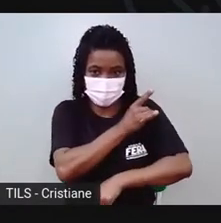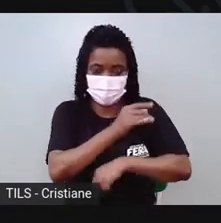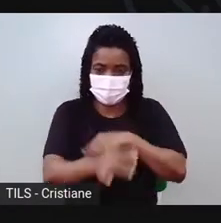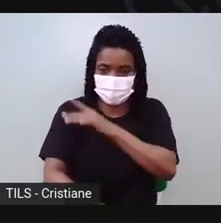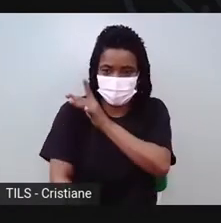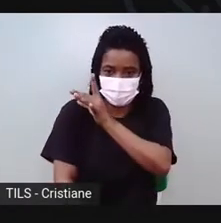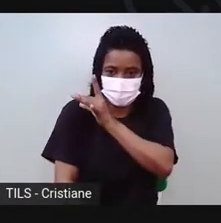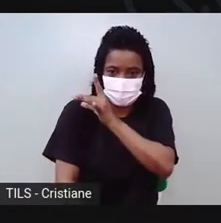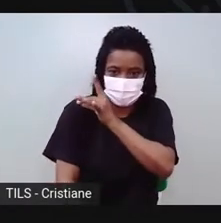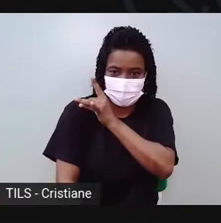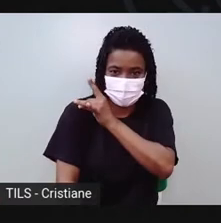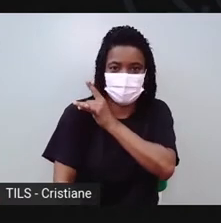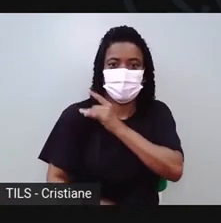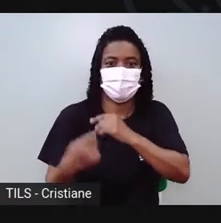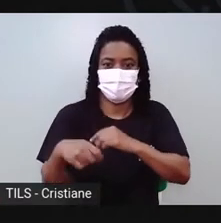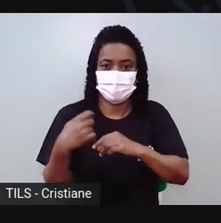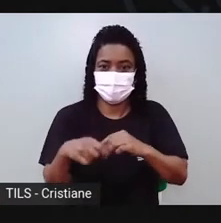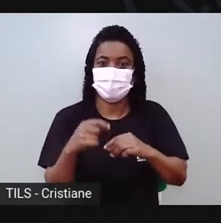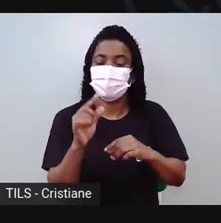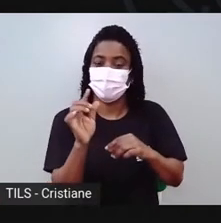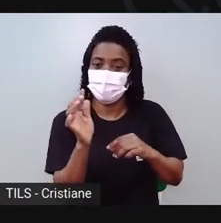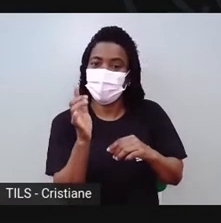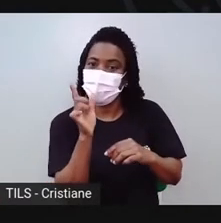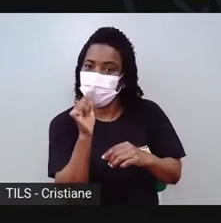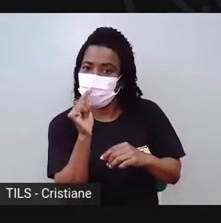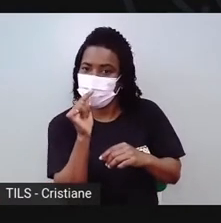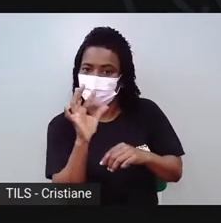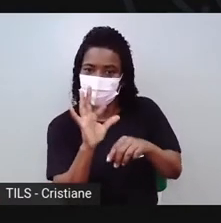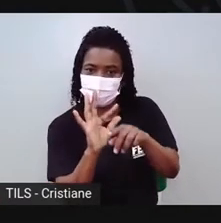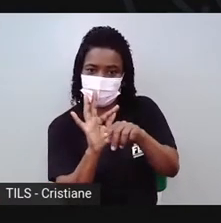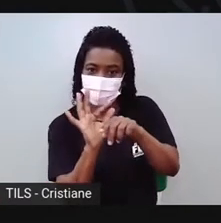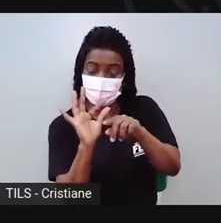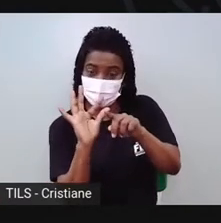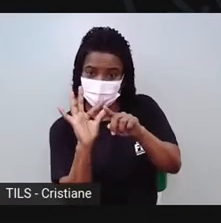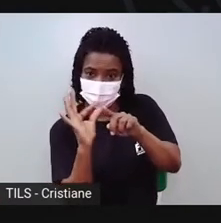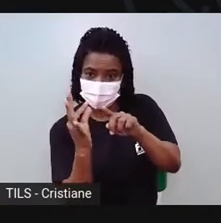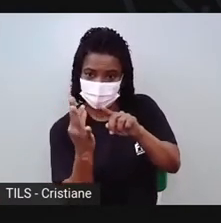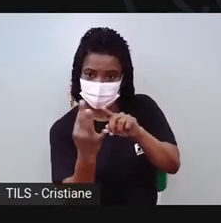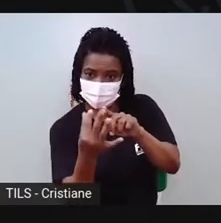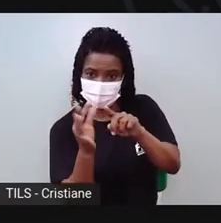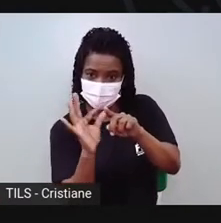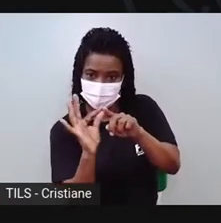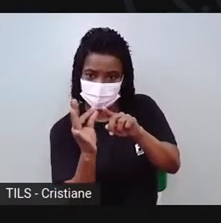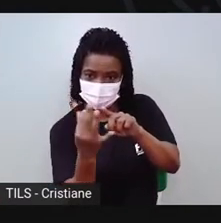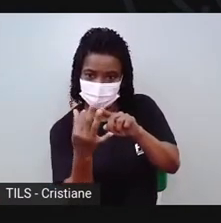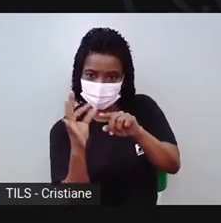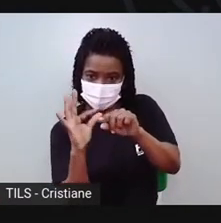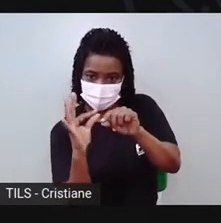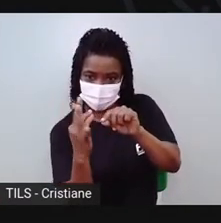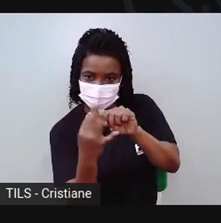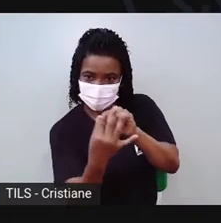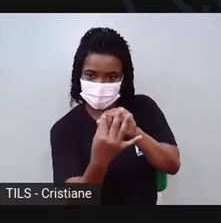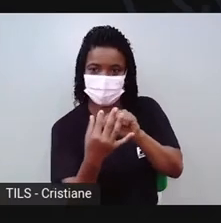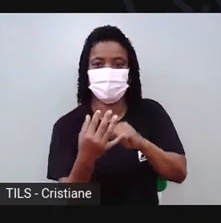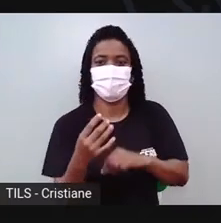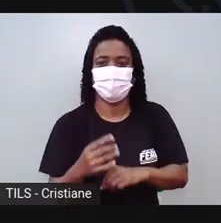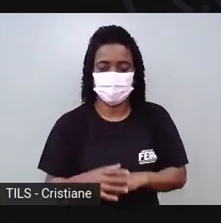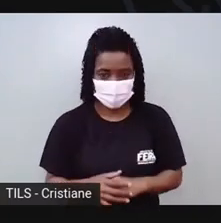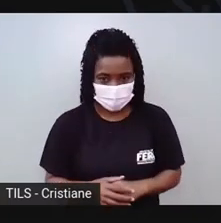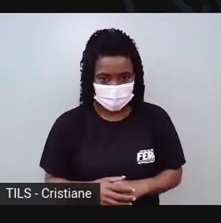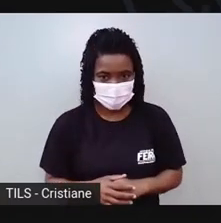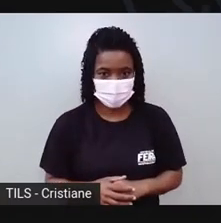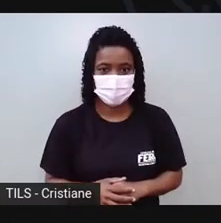gente passa o dedinho molhado pra ir alisando. Tá vendo como é fácil? E depois que o bichinho